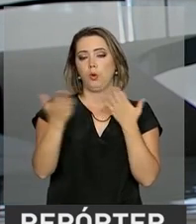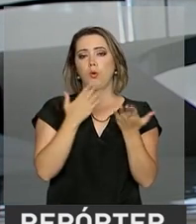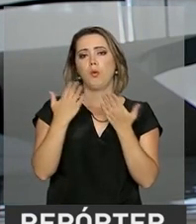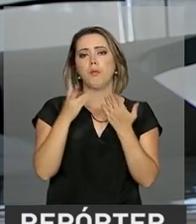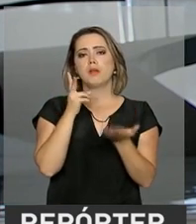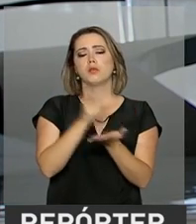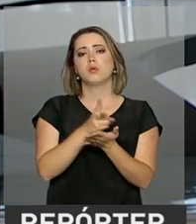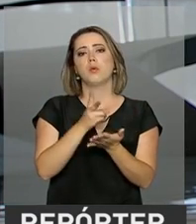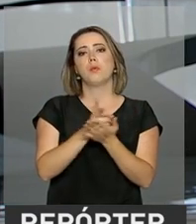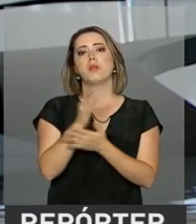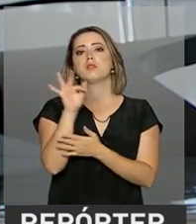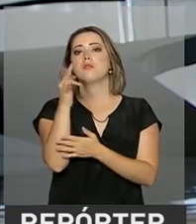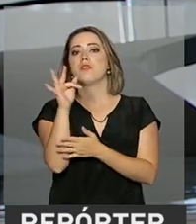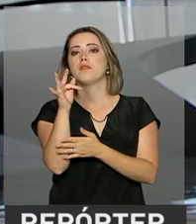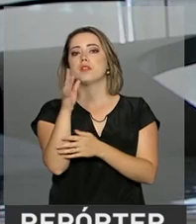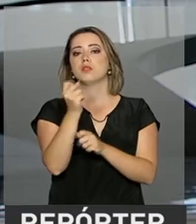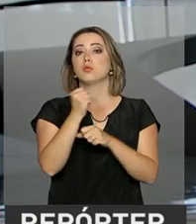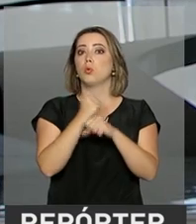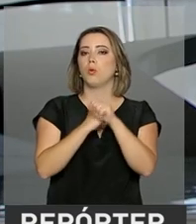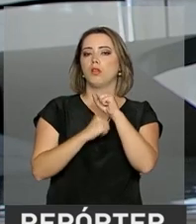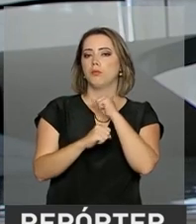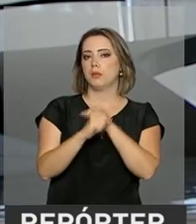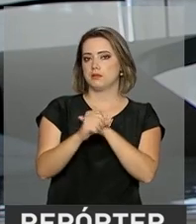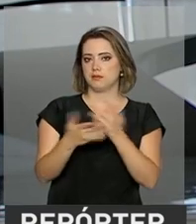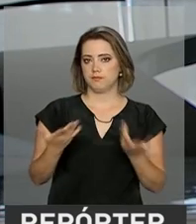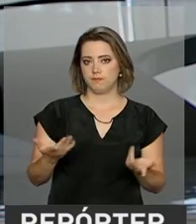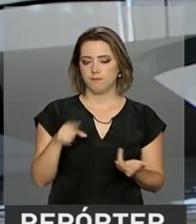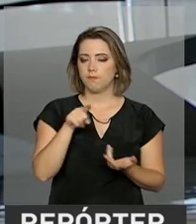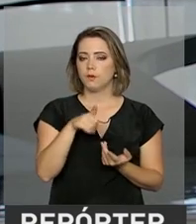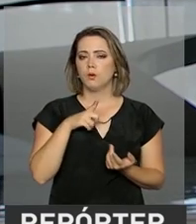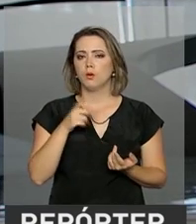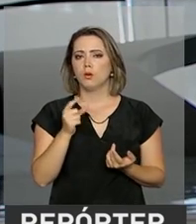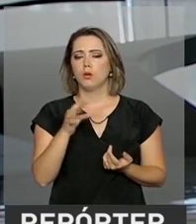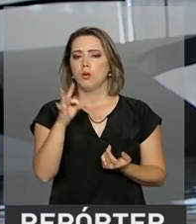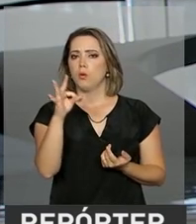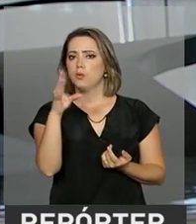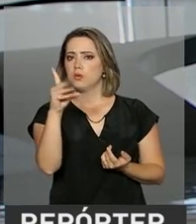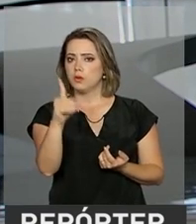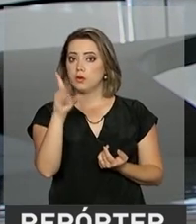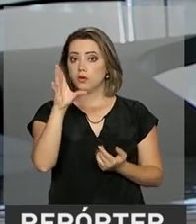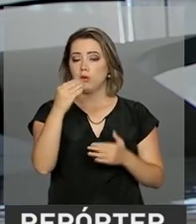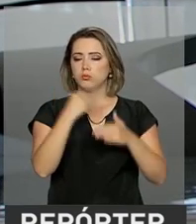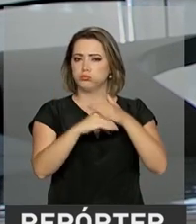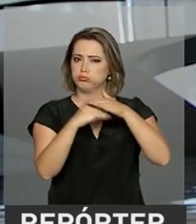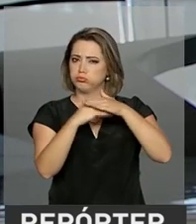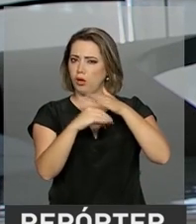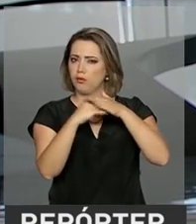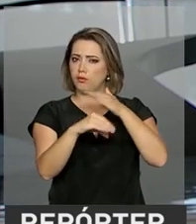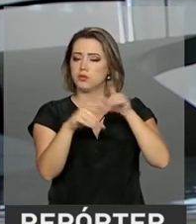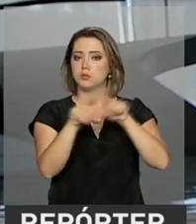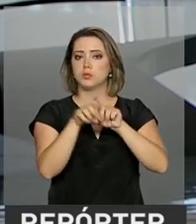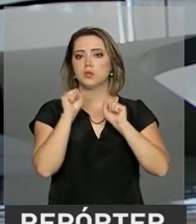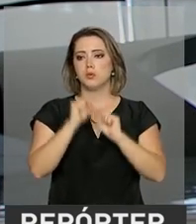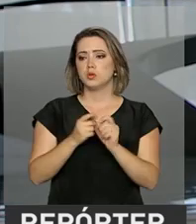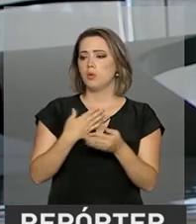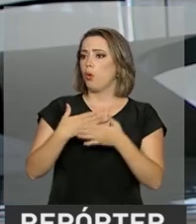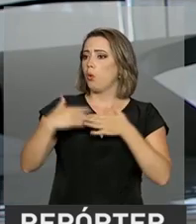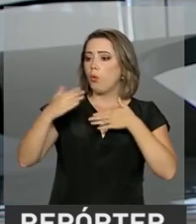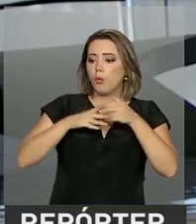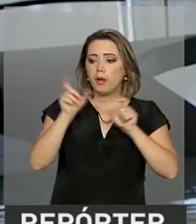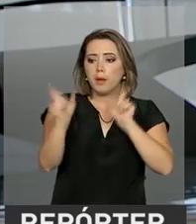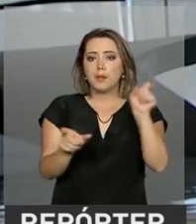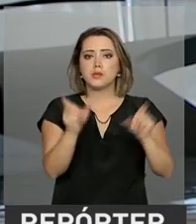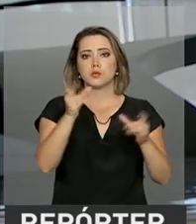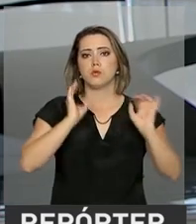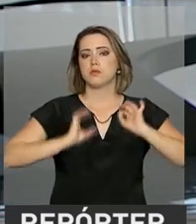relação a fevereiro do ano passado. O Tesouro Direto é uma modalidade de investimento que permite ao cidadão aplicar nos